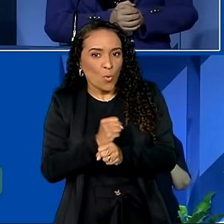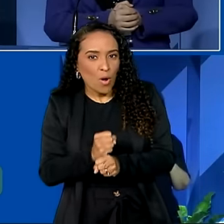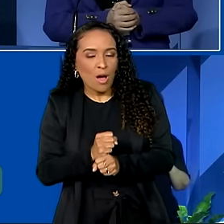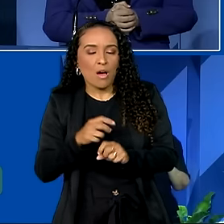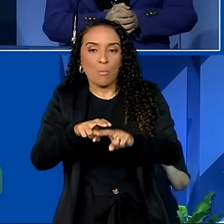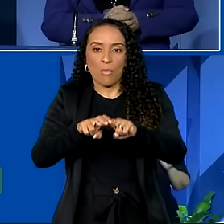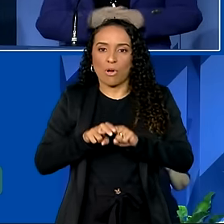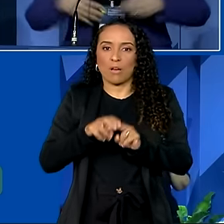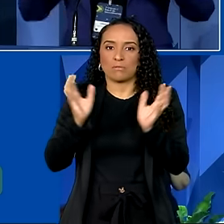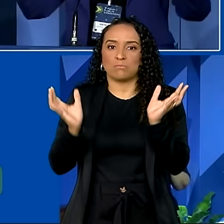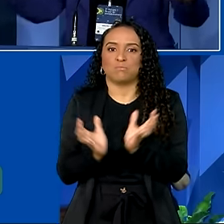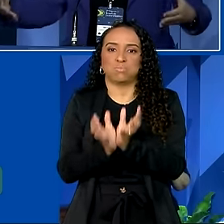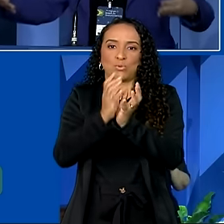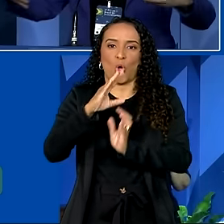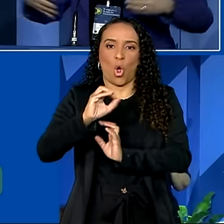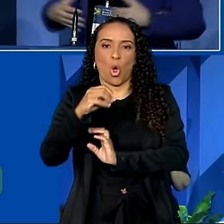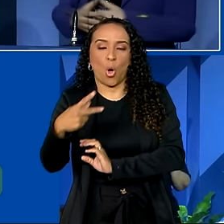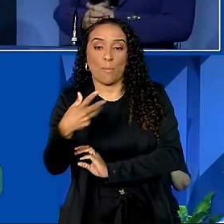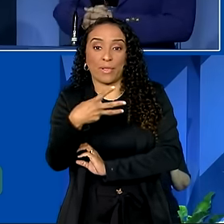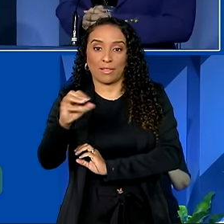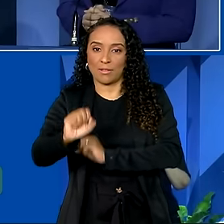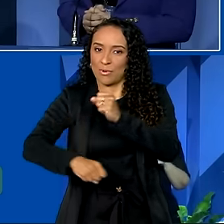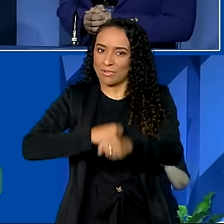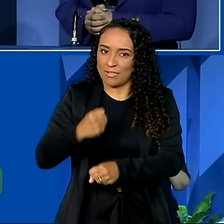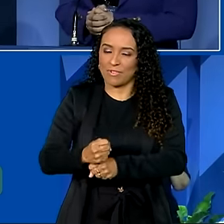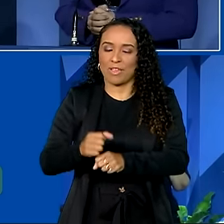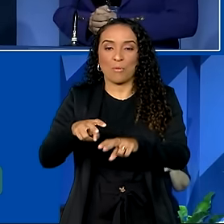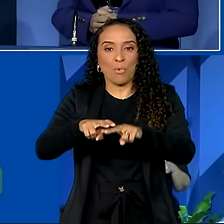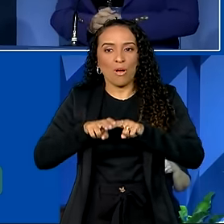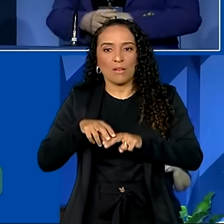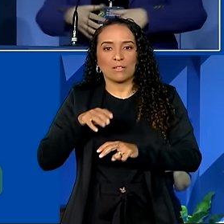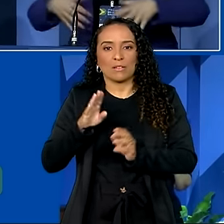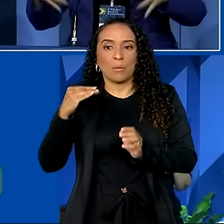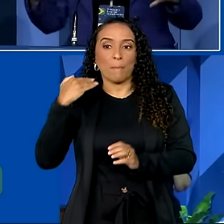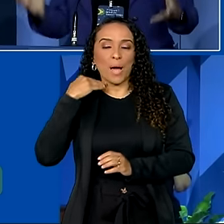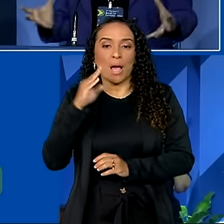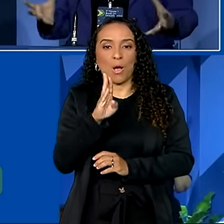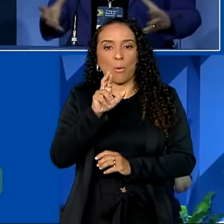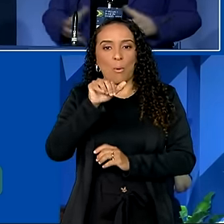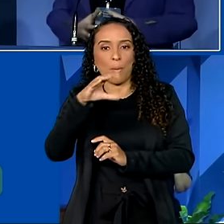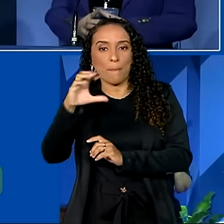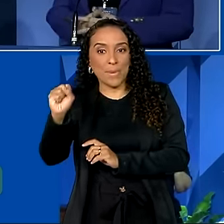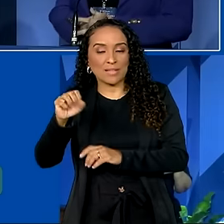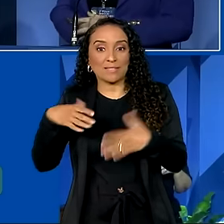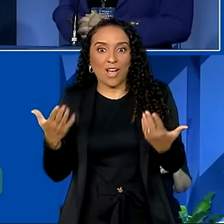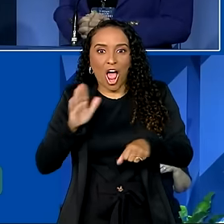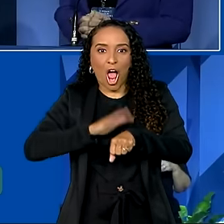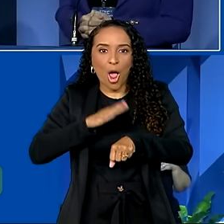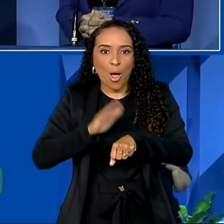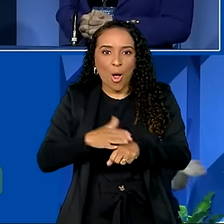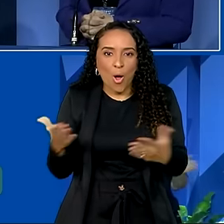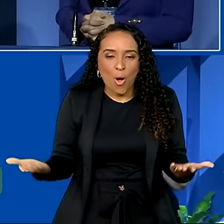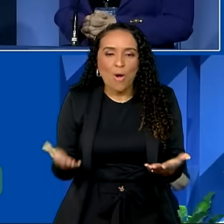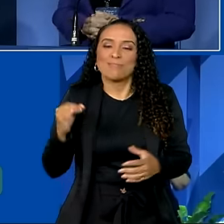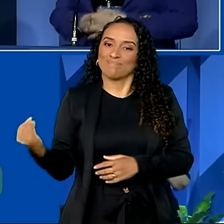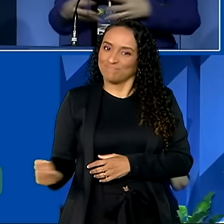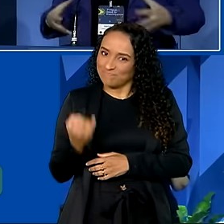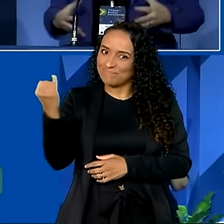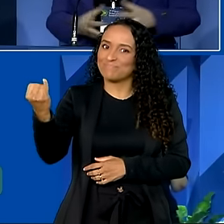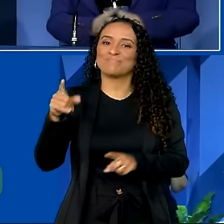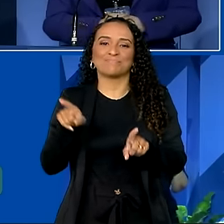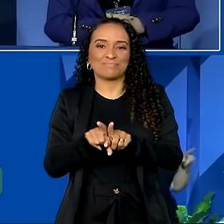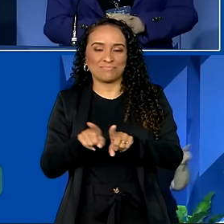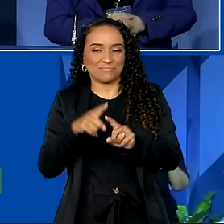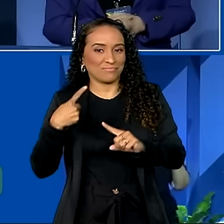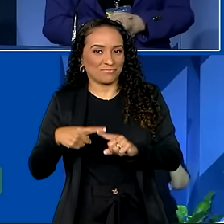COP30 o ano que vem, por conta do Banco dos BRICS. Enfim, nós estamos num momento extremamente importante e